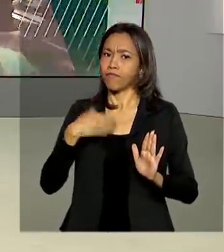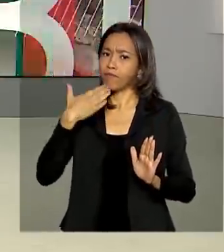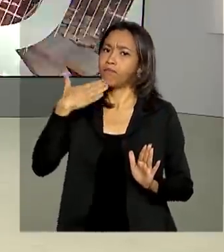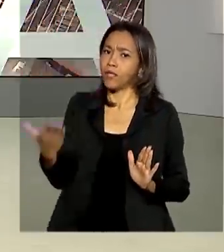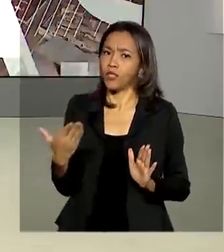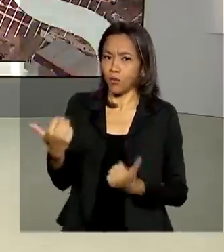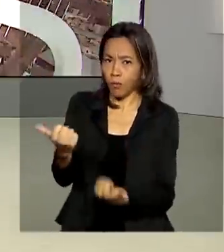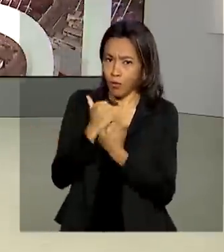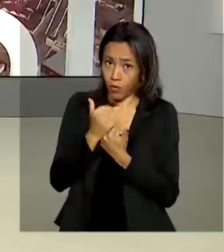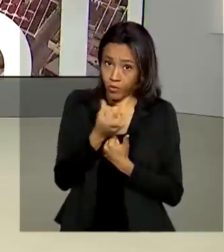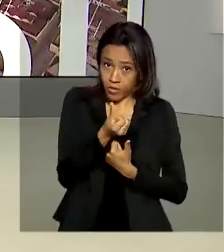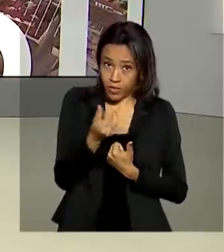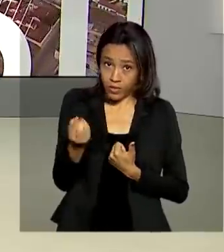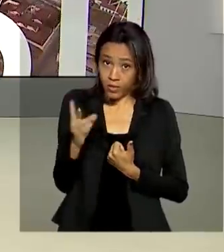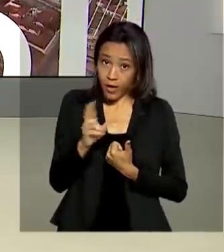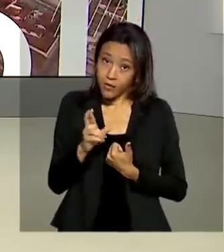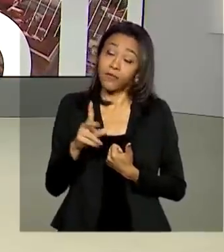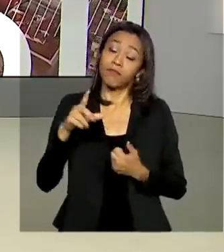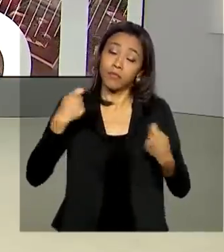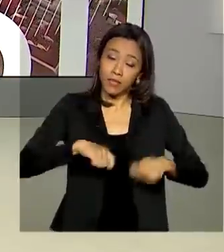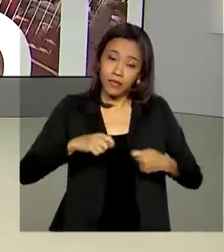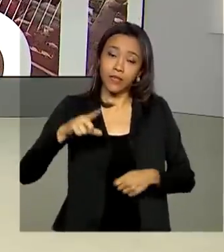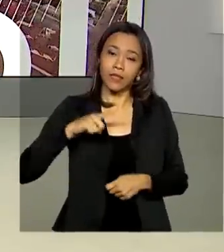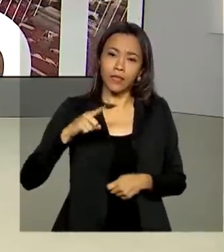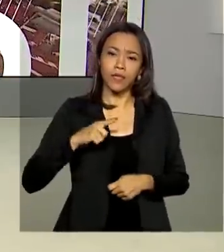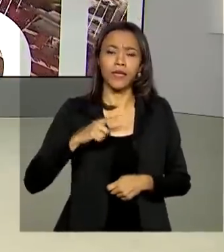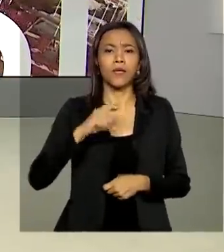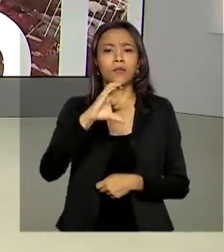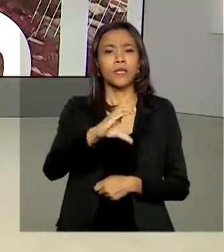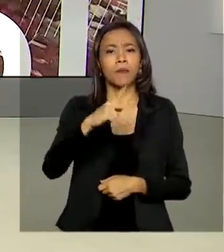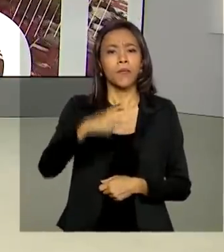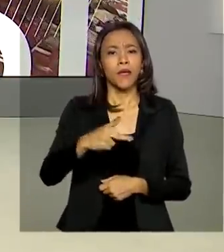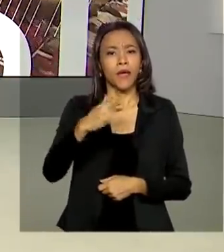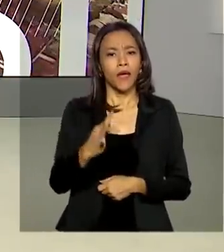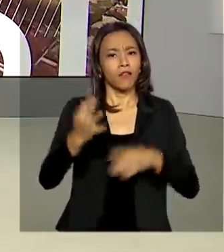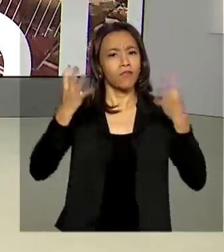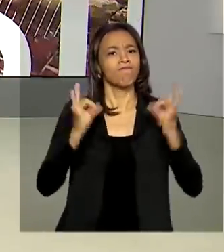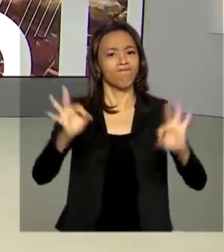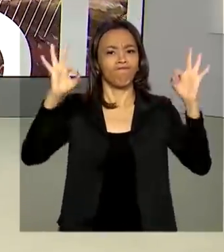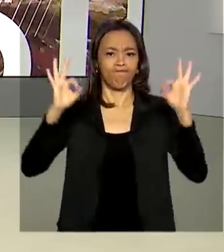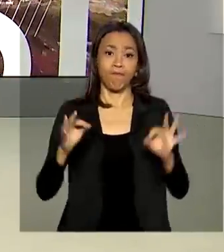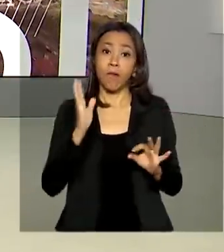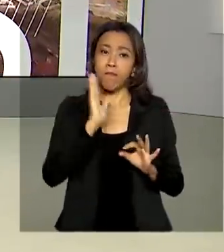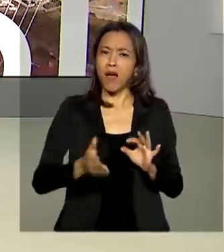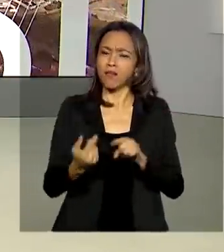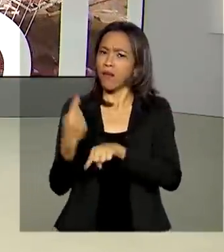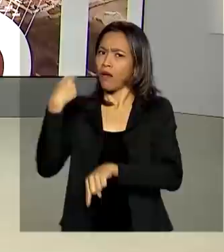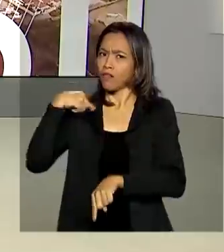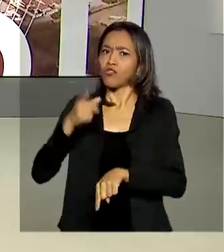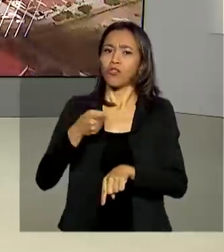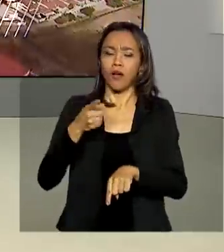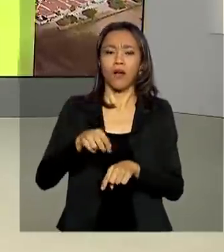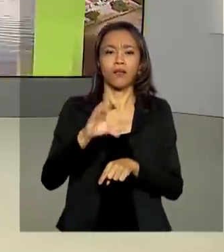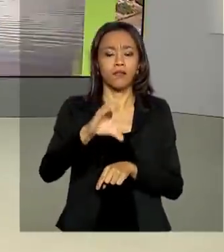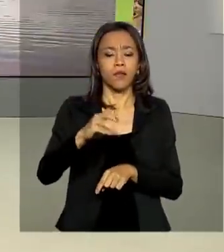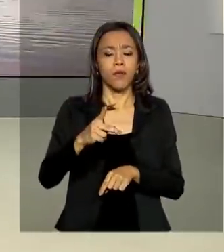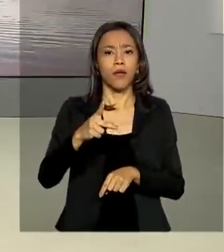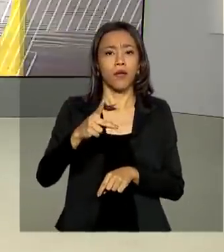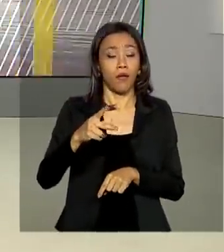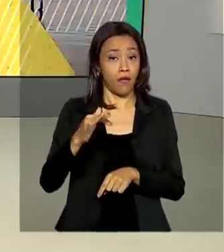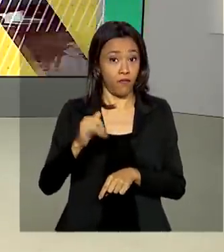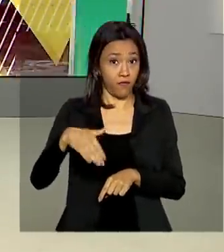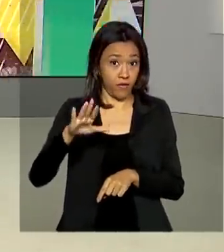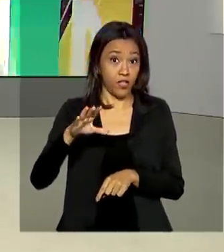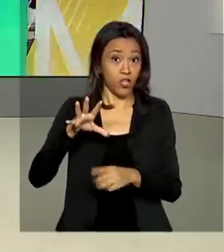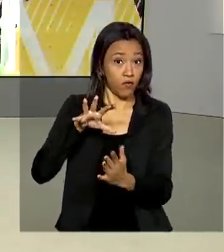600 reais é estar com o CPF em dia. Mais de 90 mil CPFs foram regularizados no último fim de semana pela Receita